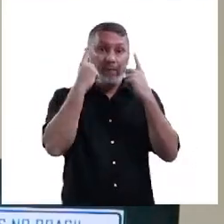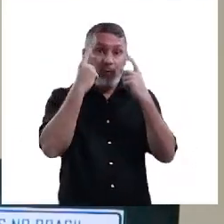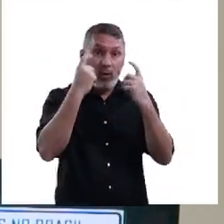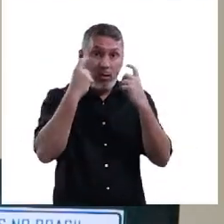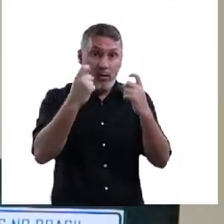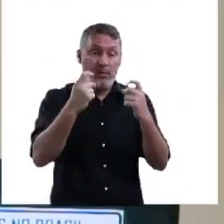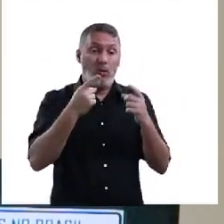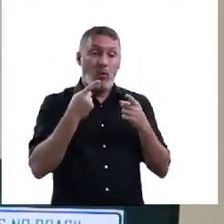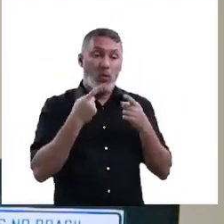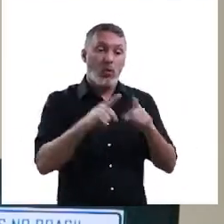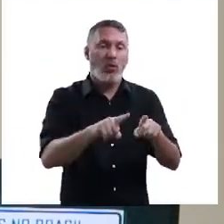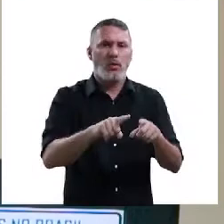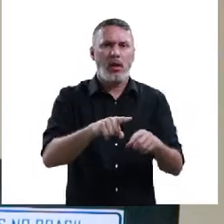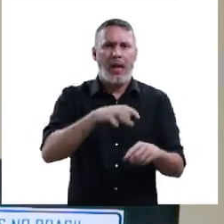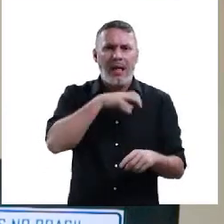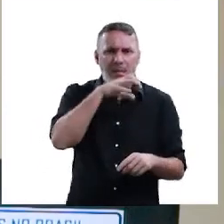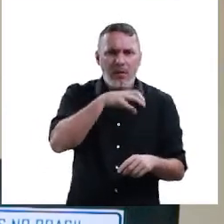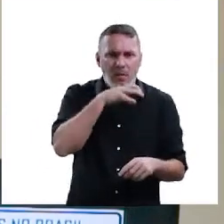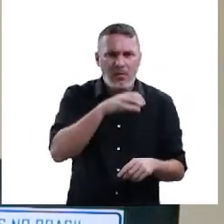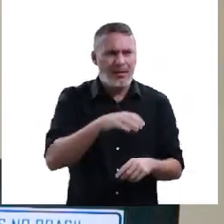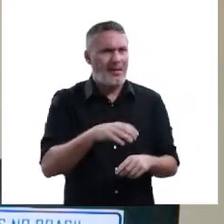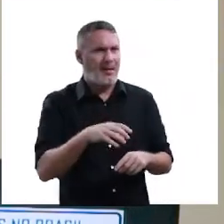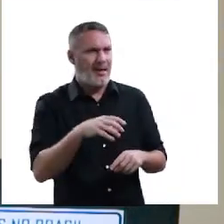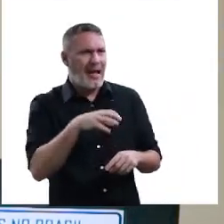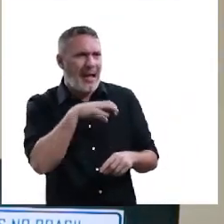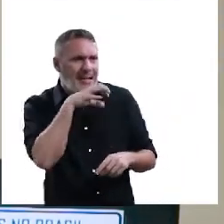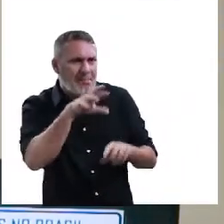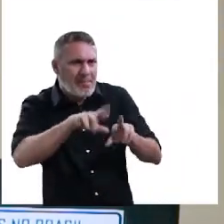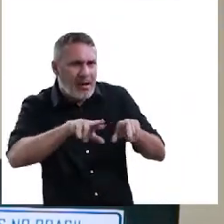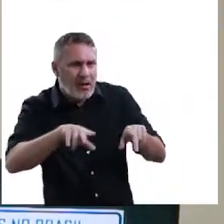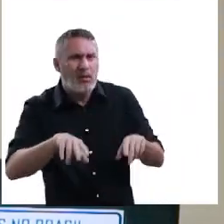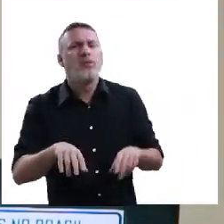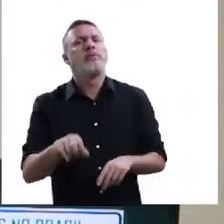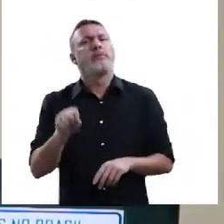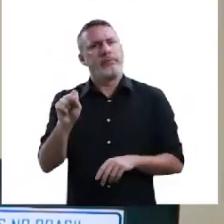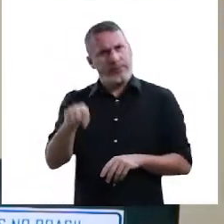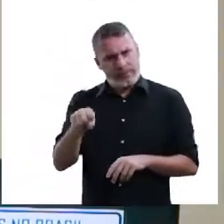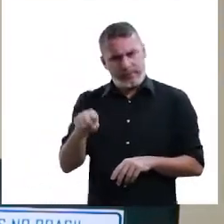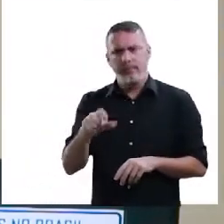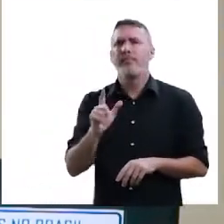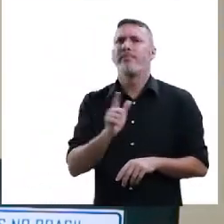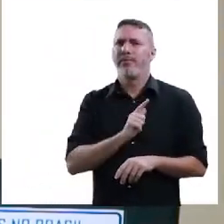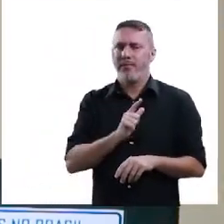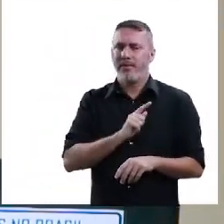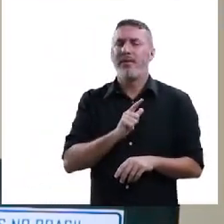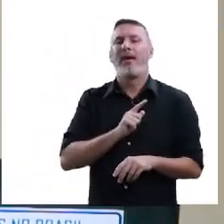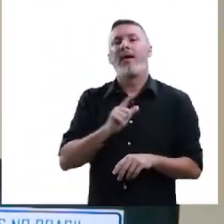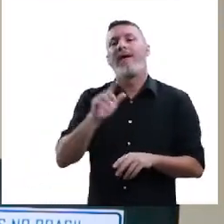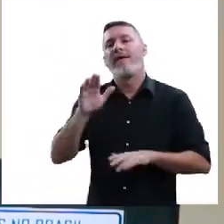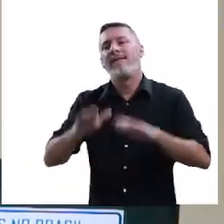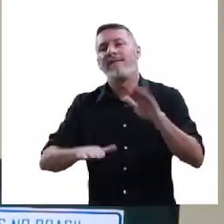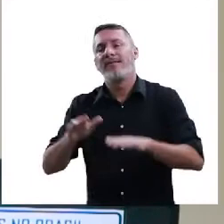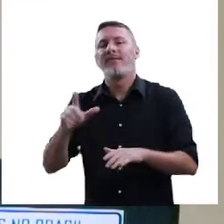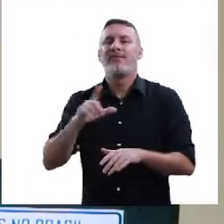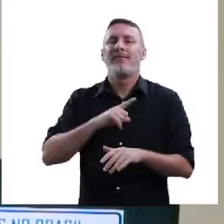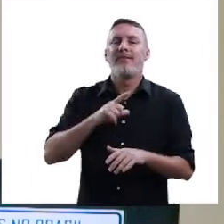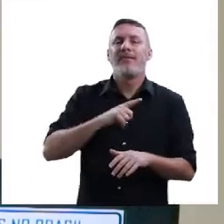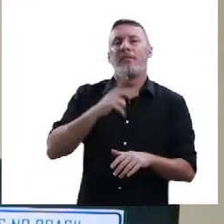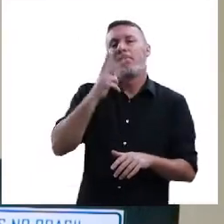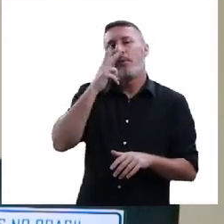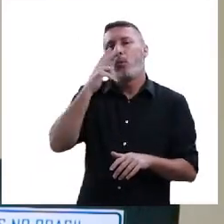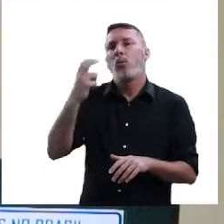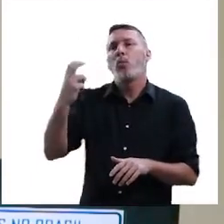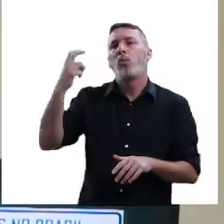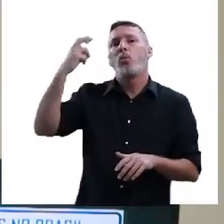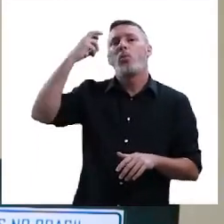os animais. Violência contra os animais, professor? Sim. E ela é, infelizmente, às vezes ela é alimentada pela cultura,